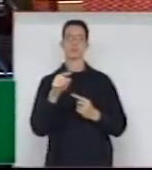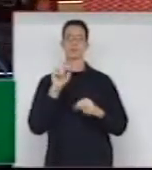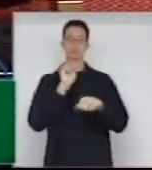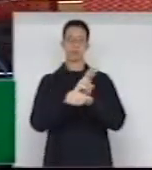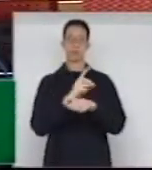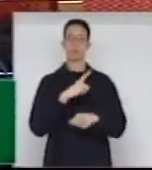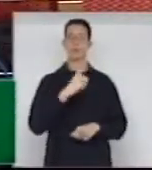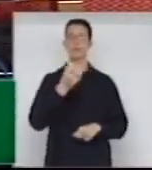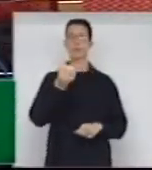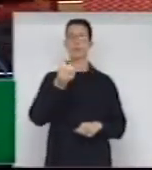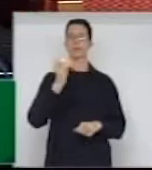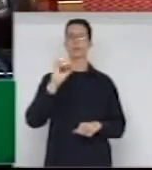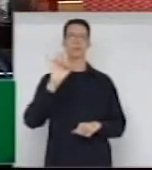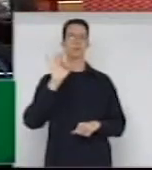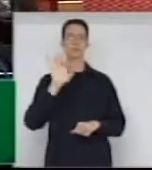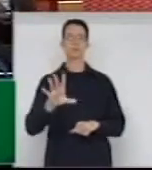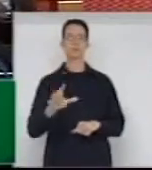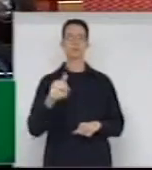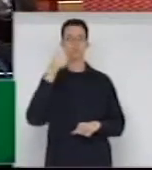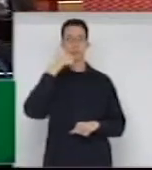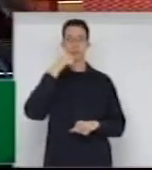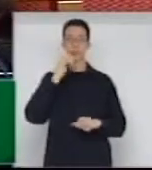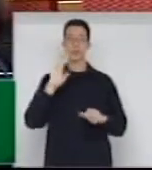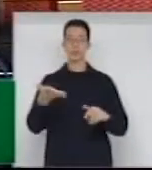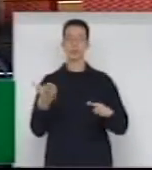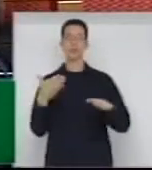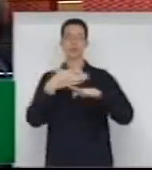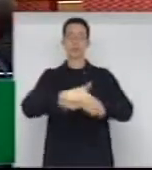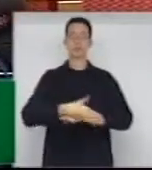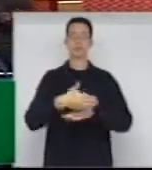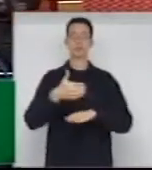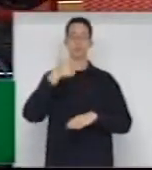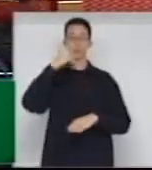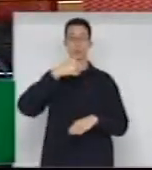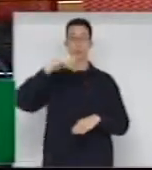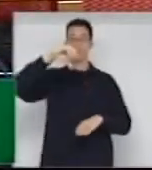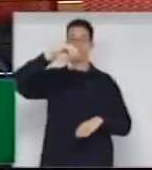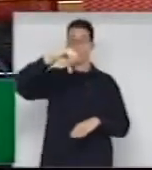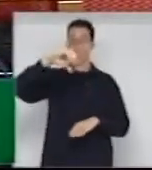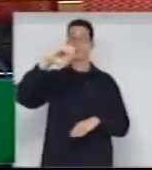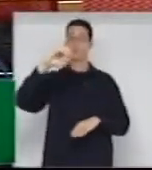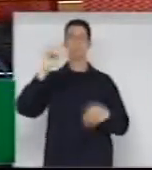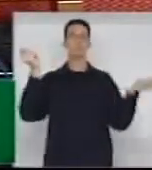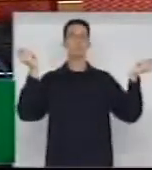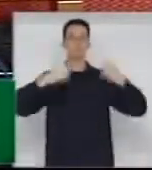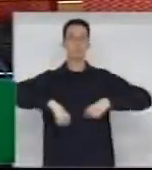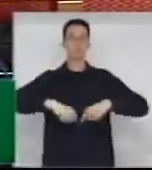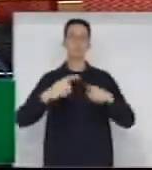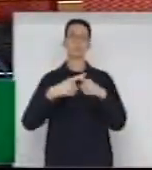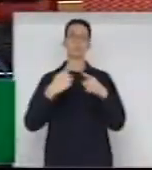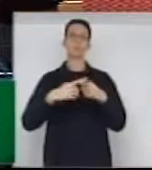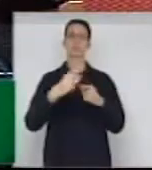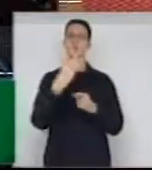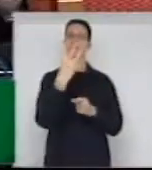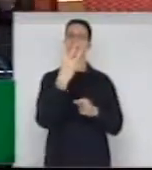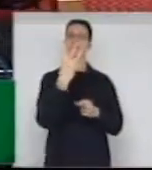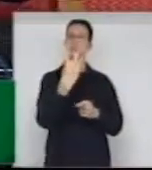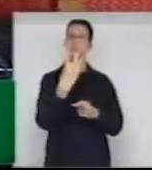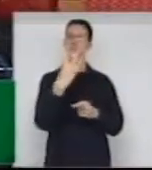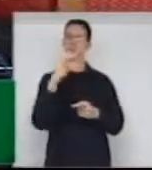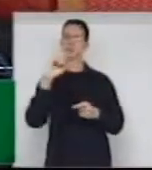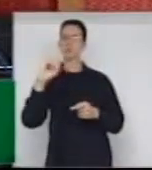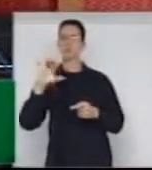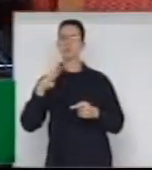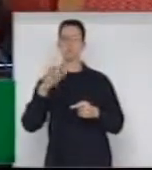E já entraram 90 e poucas. Por quê? 30 e poucas por mandar de segurança, em virtude daquela